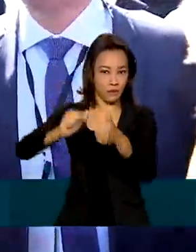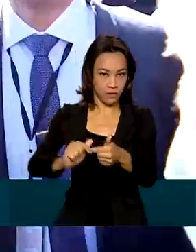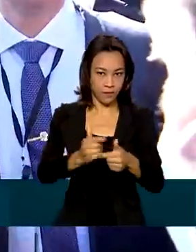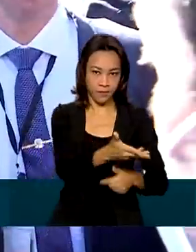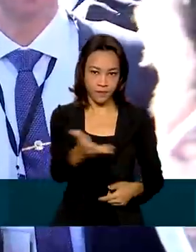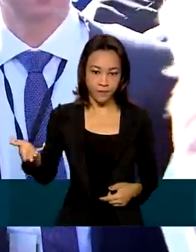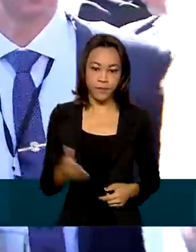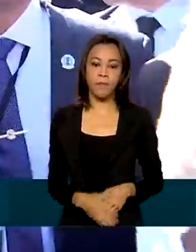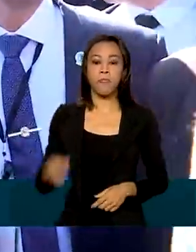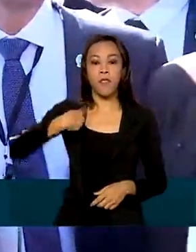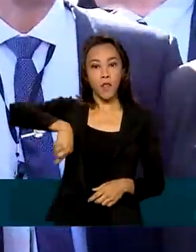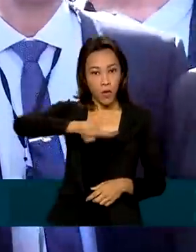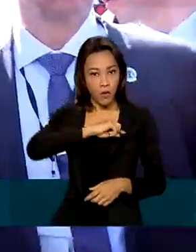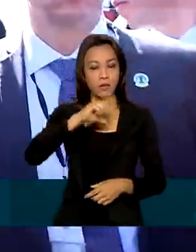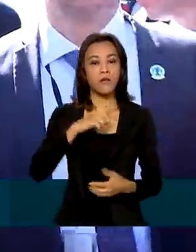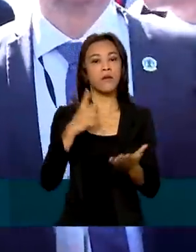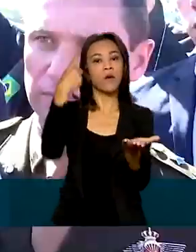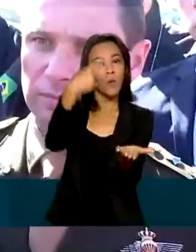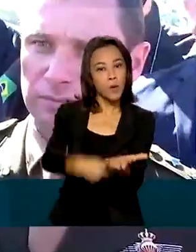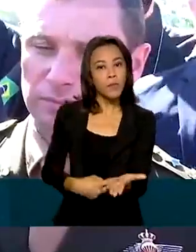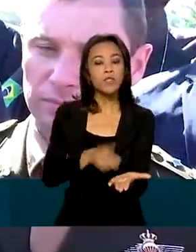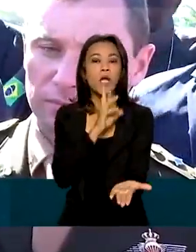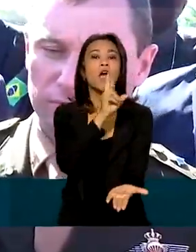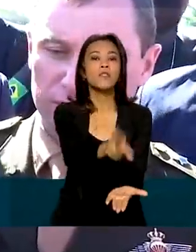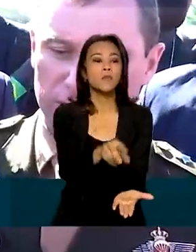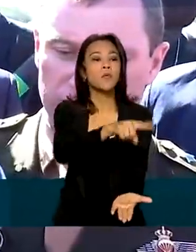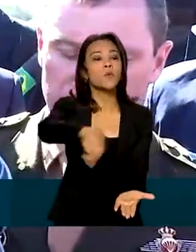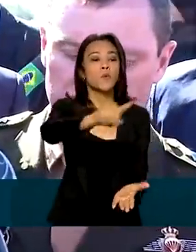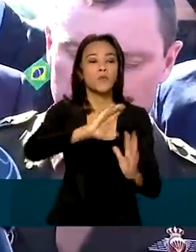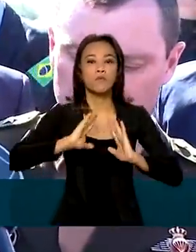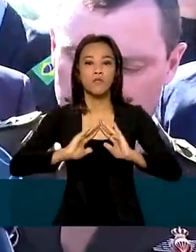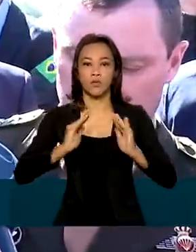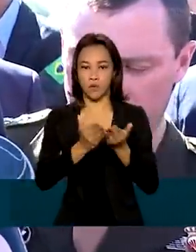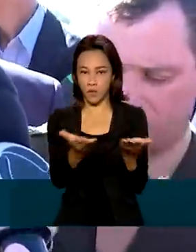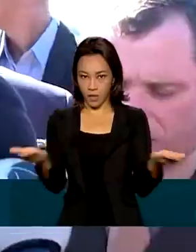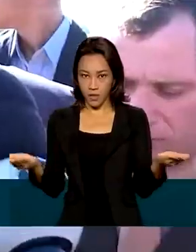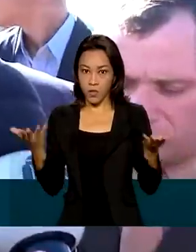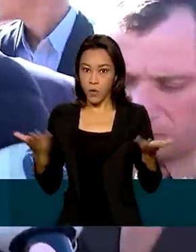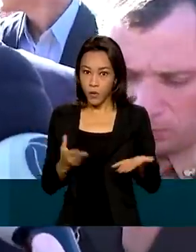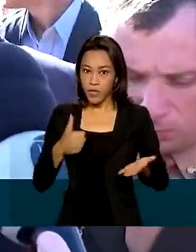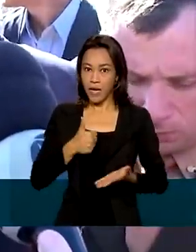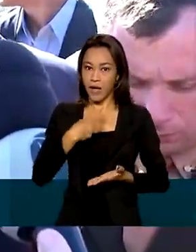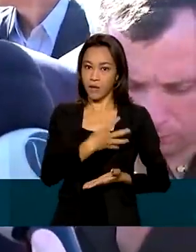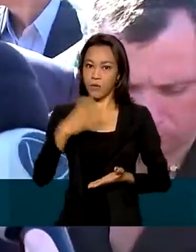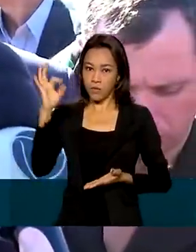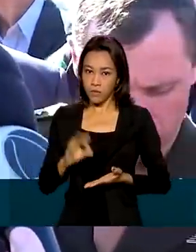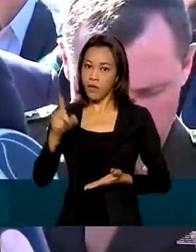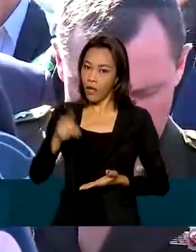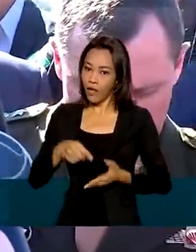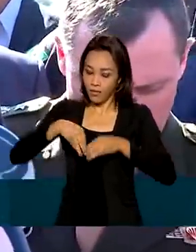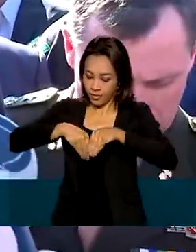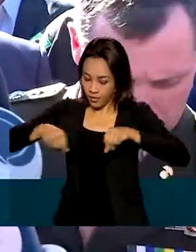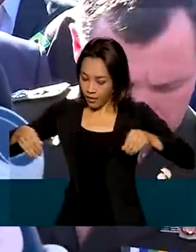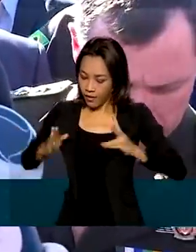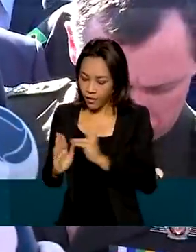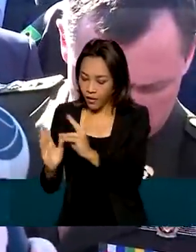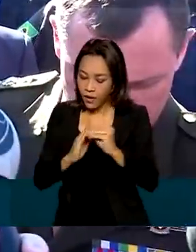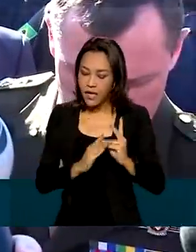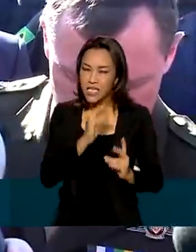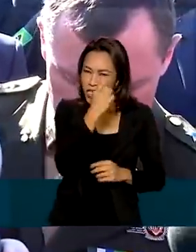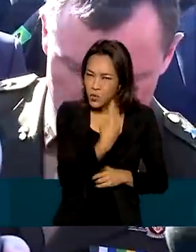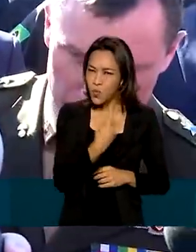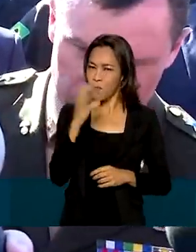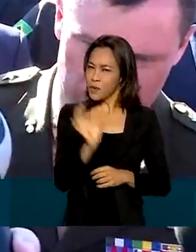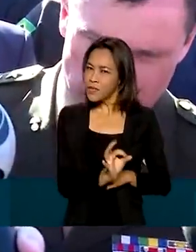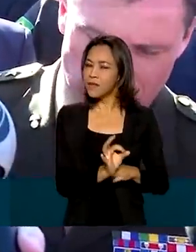de atender o que eles querem. Hoje, 14% do território brasileiro é marcado como terra indígena. Imagine se 1%